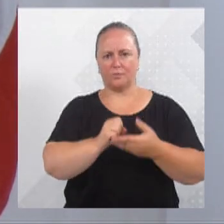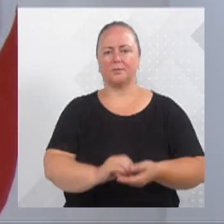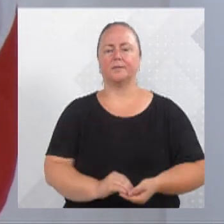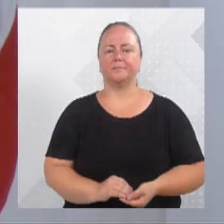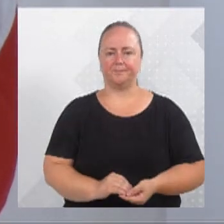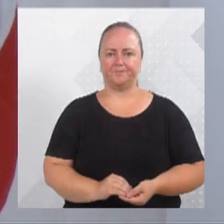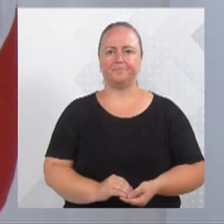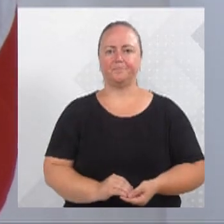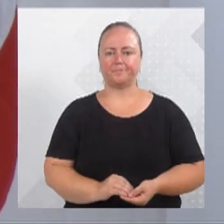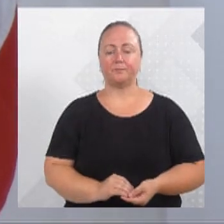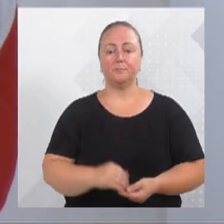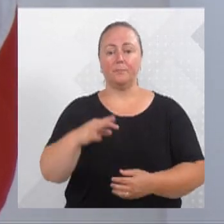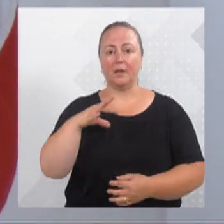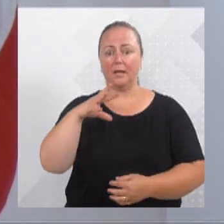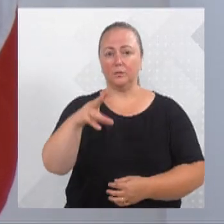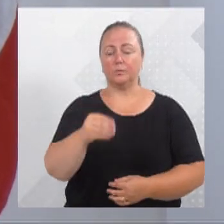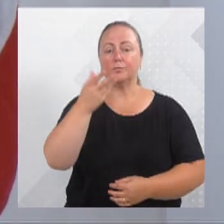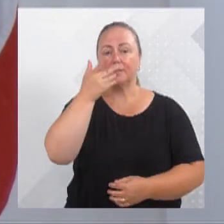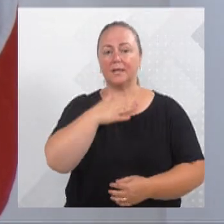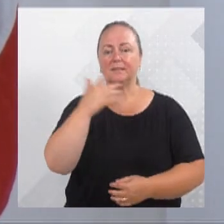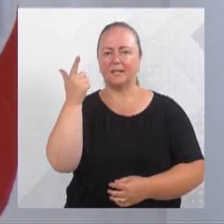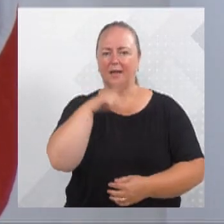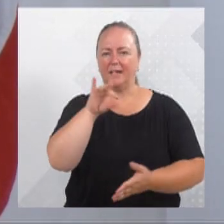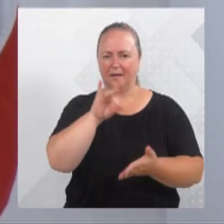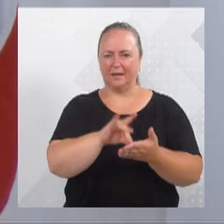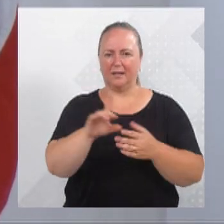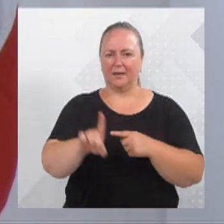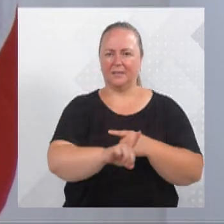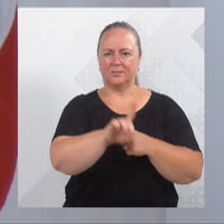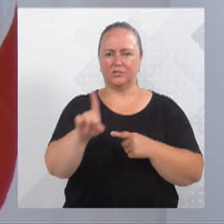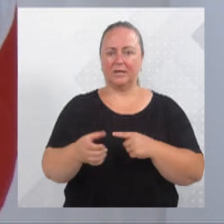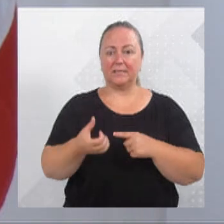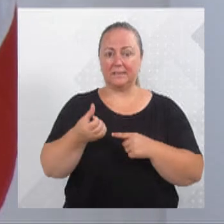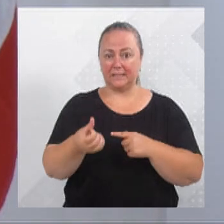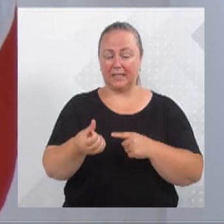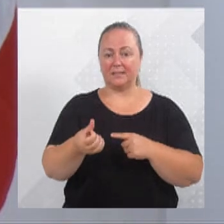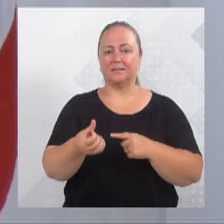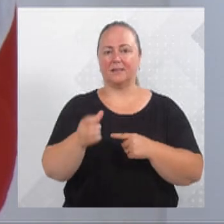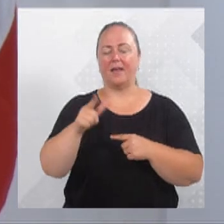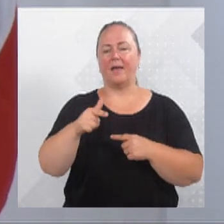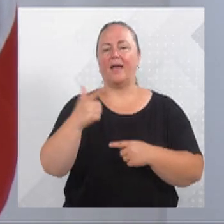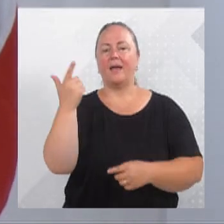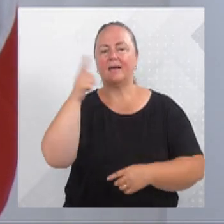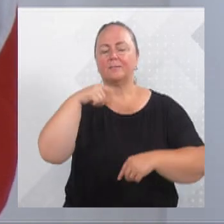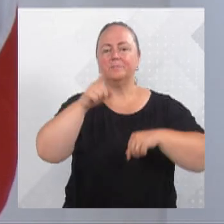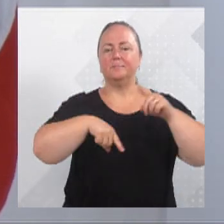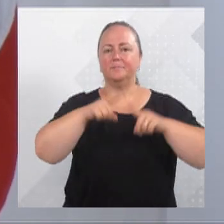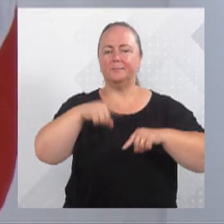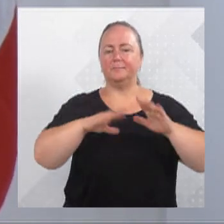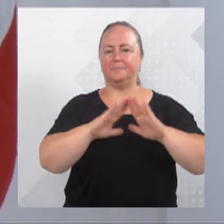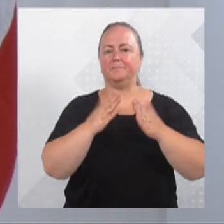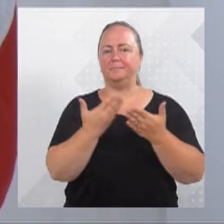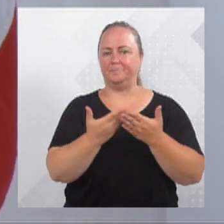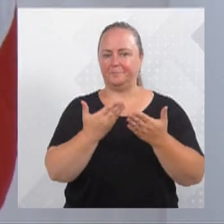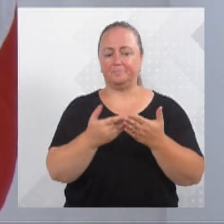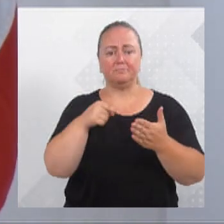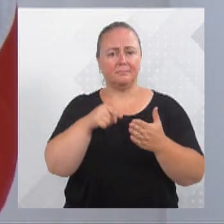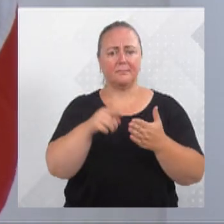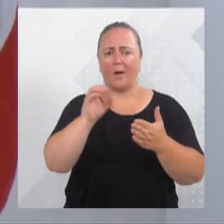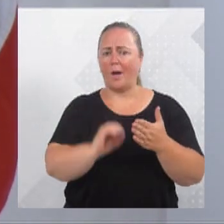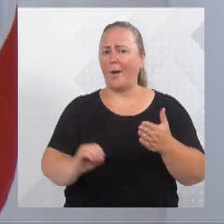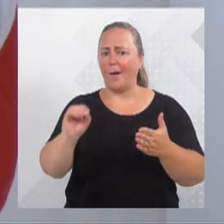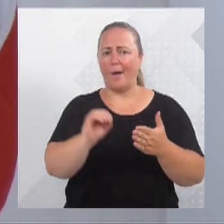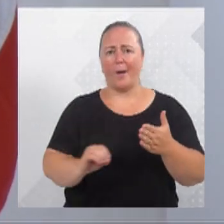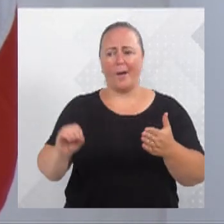todas as crianças vão receber, agora, no dia 6, já, material escolar. Algo que é fantástico nesse